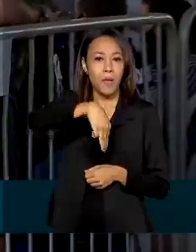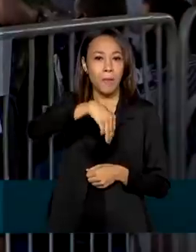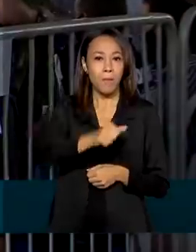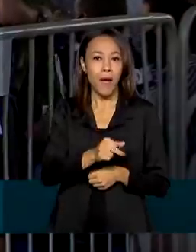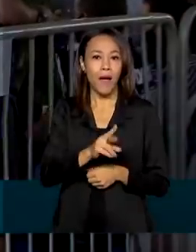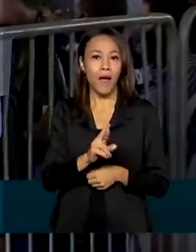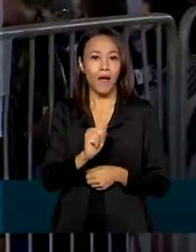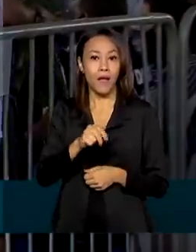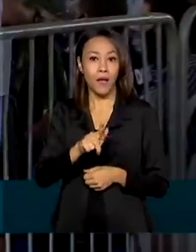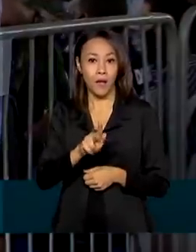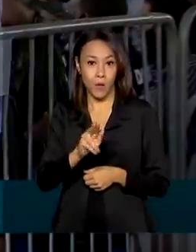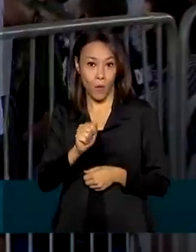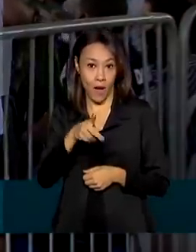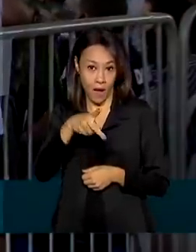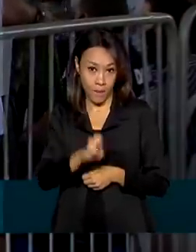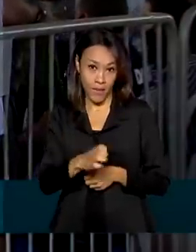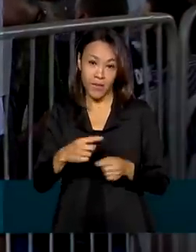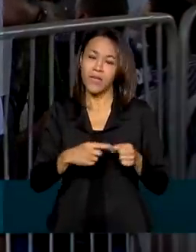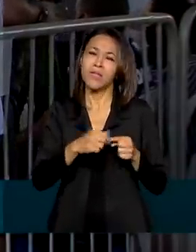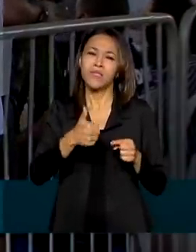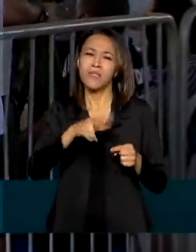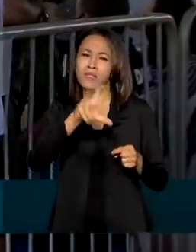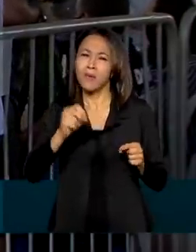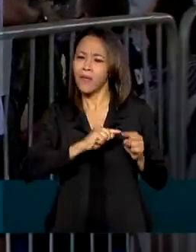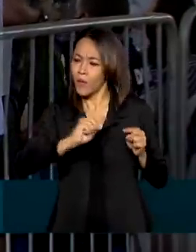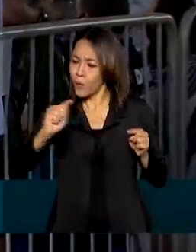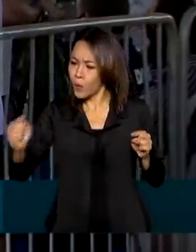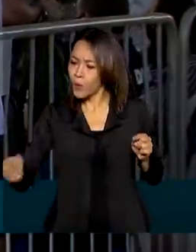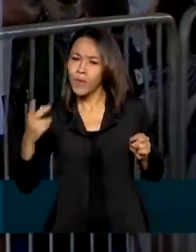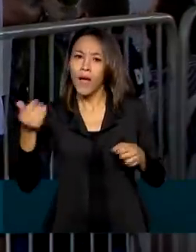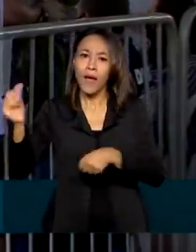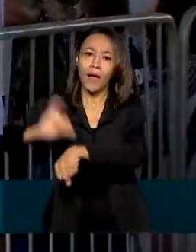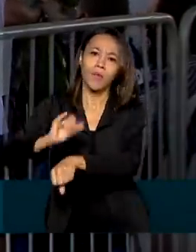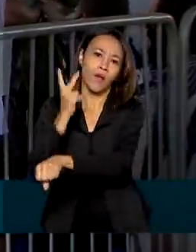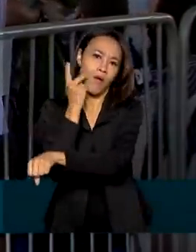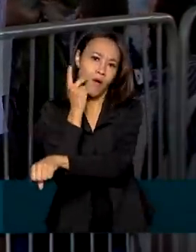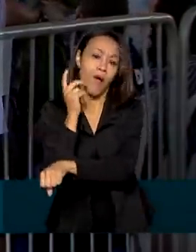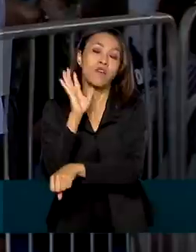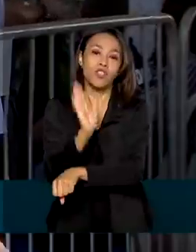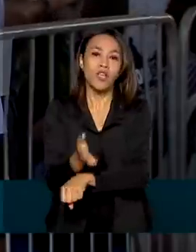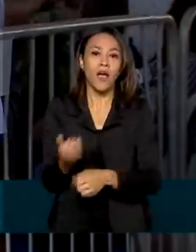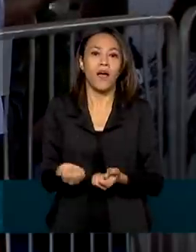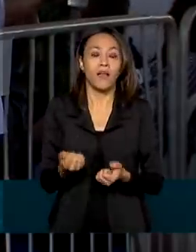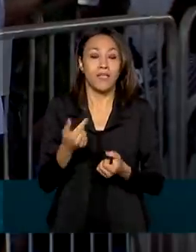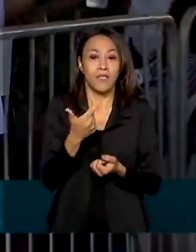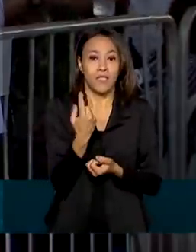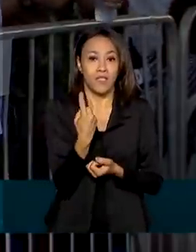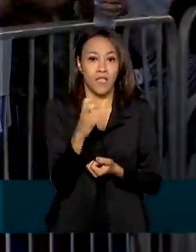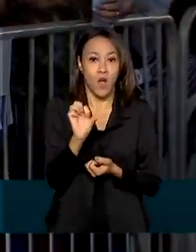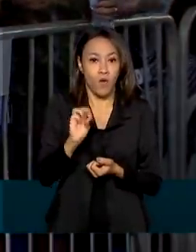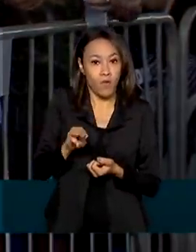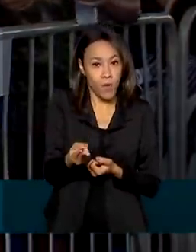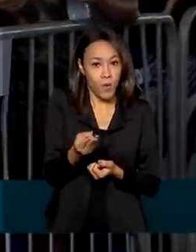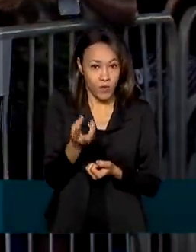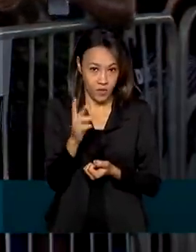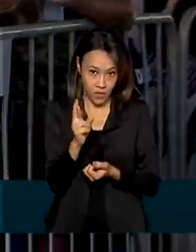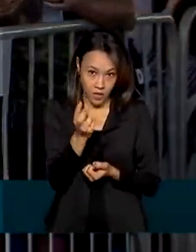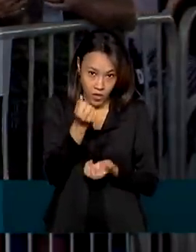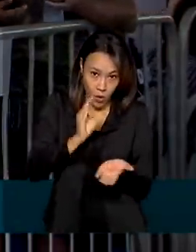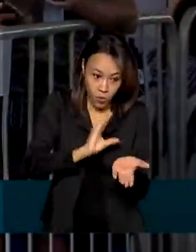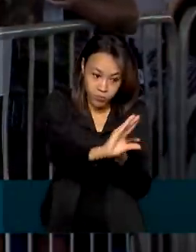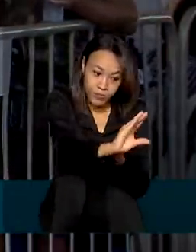cerca de 25 quilômetros de Fortaleza. Foram investidos 19 milhões de reais no empreendimento, que contemplou